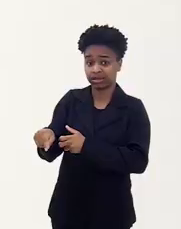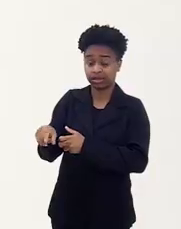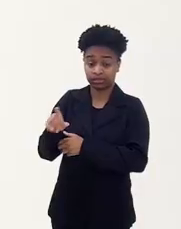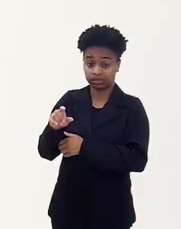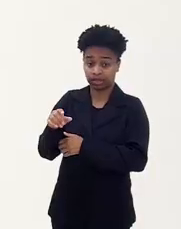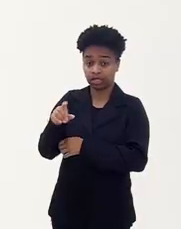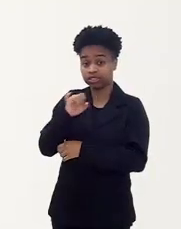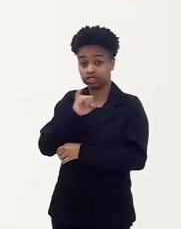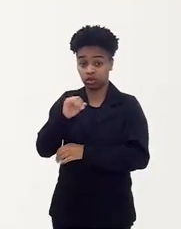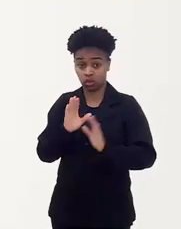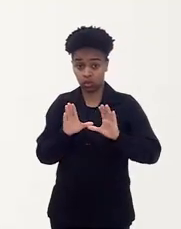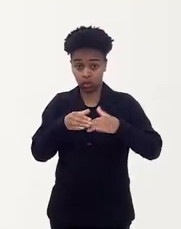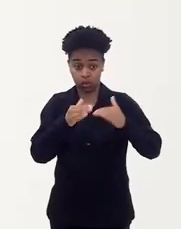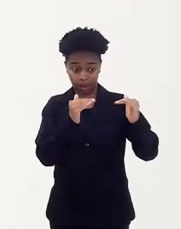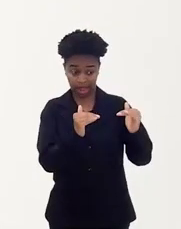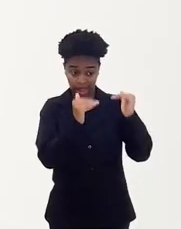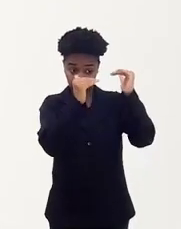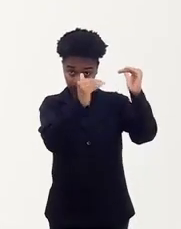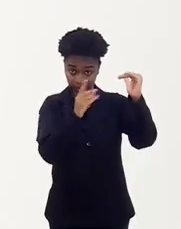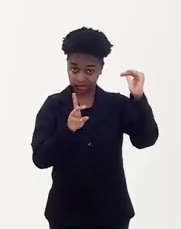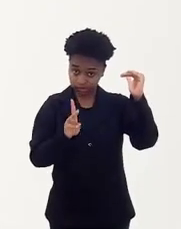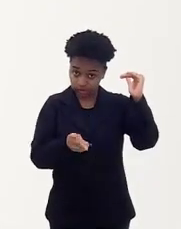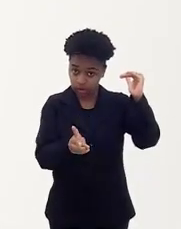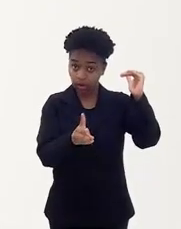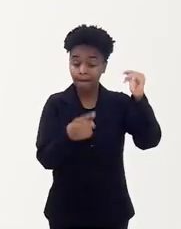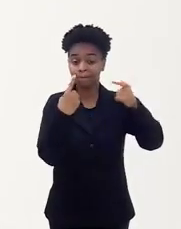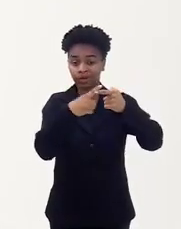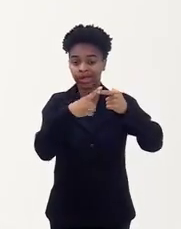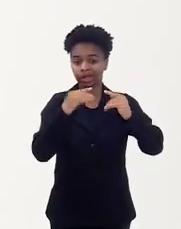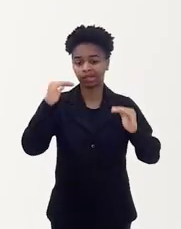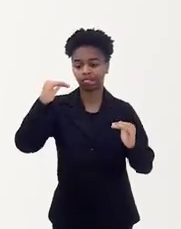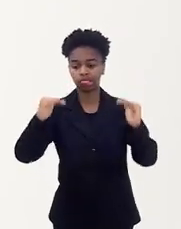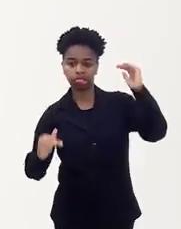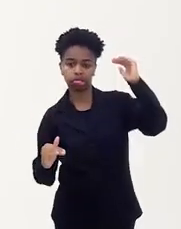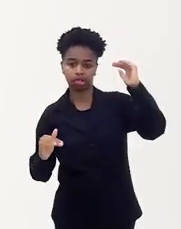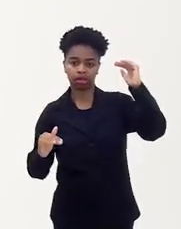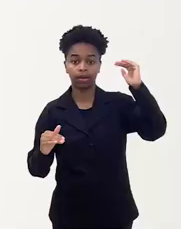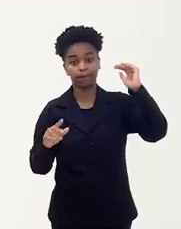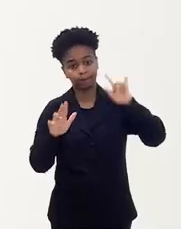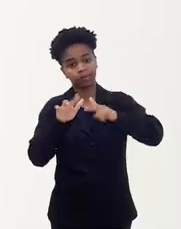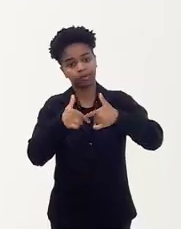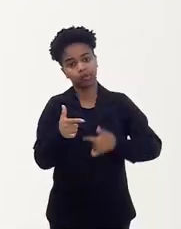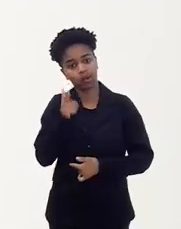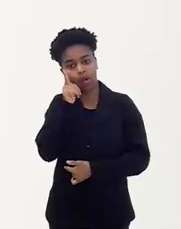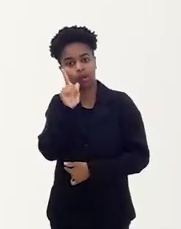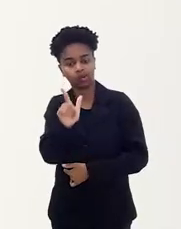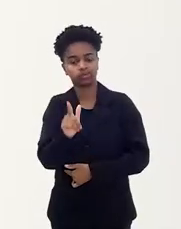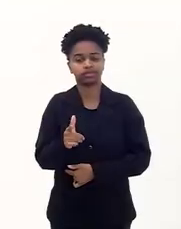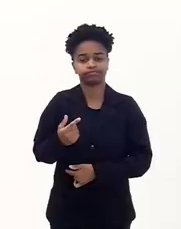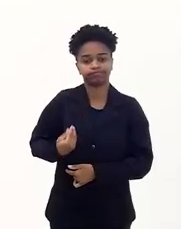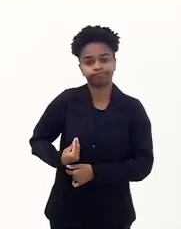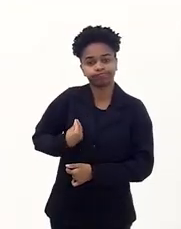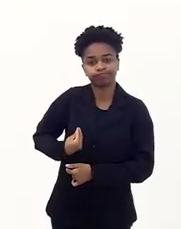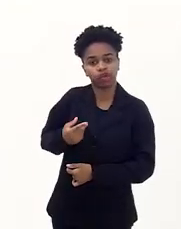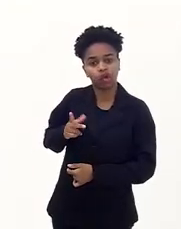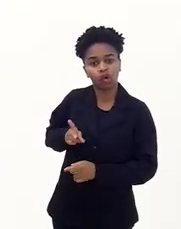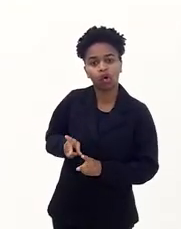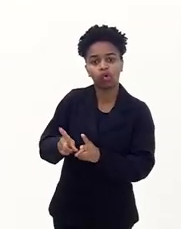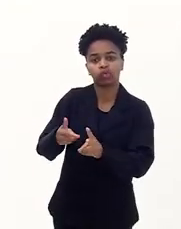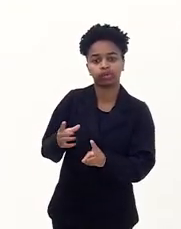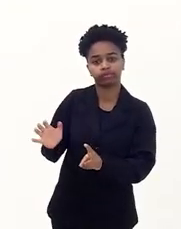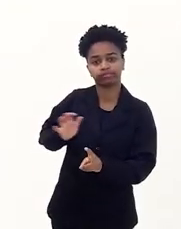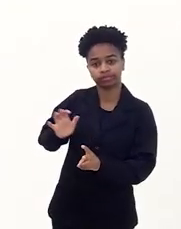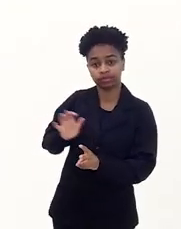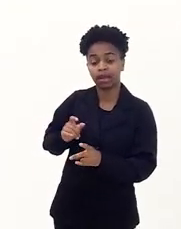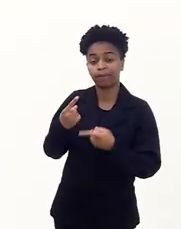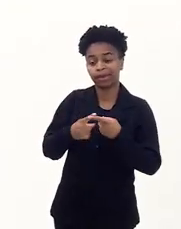situação de elite, através da acumulação de riqueza, se dá por conta dessa assimetria, dessa hiperexploração, que paga muito